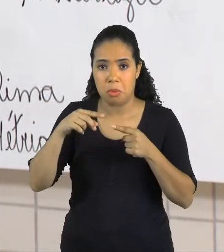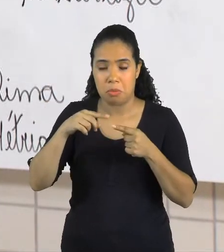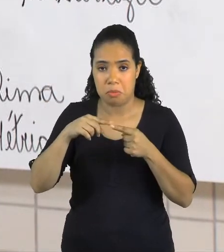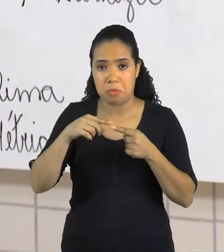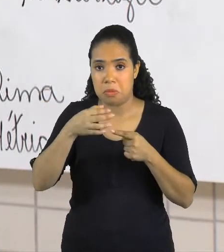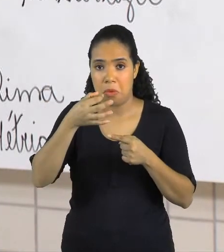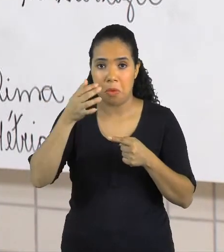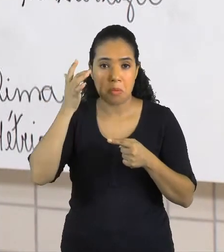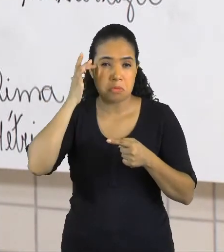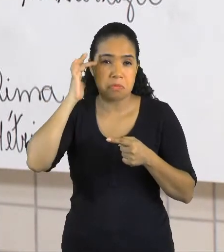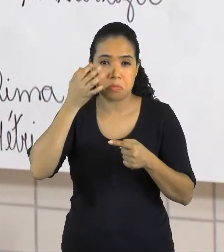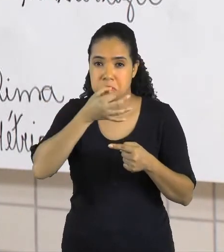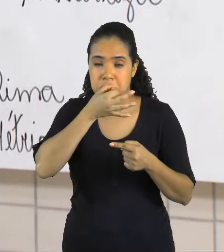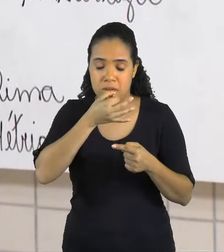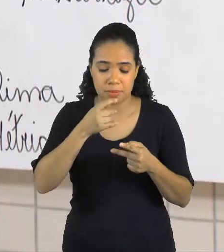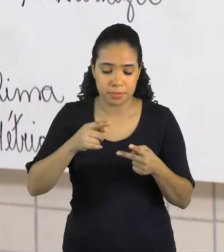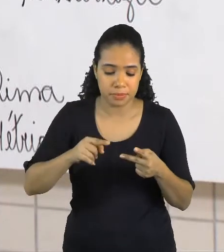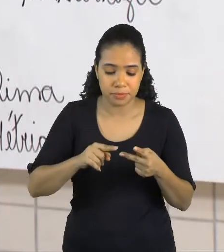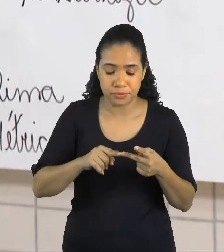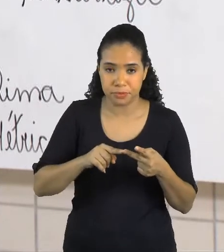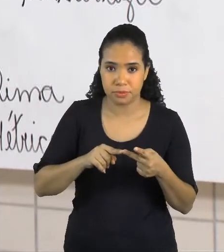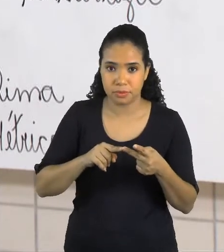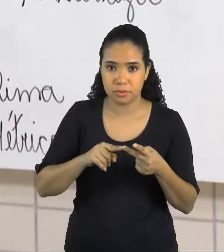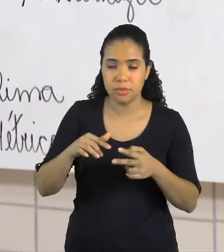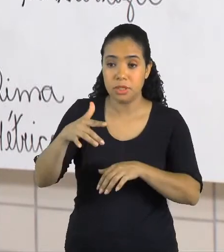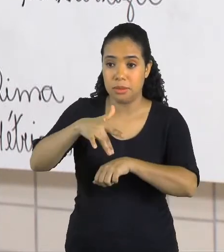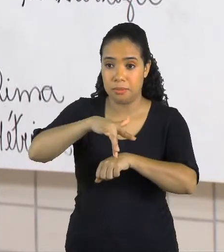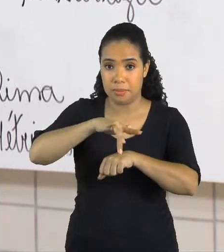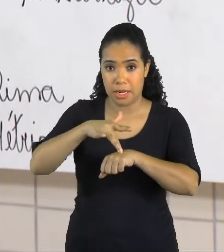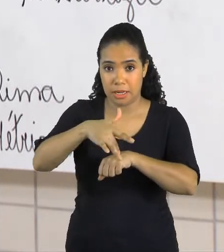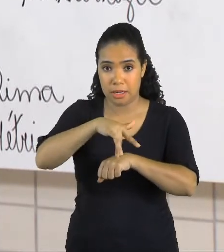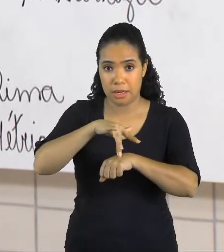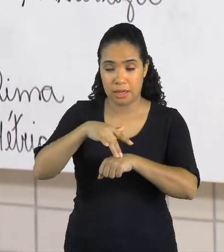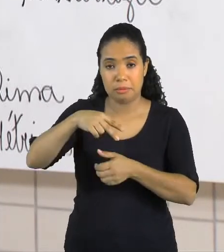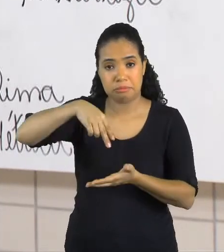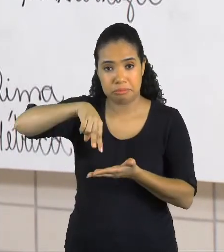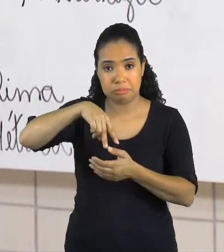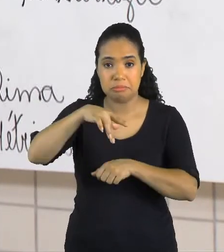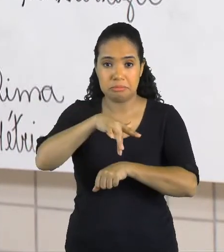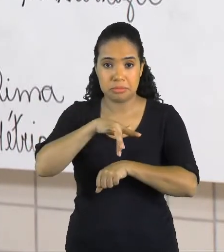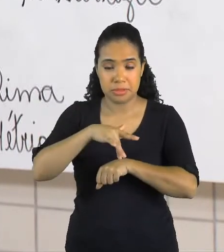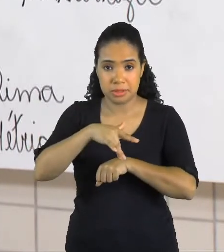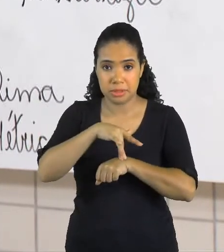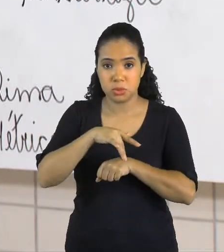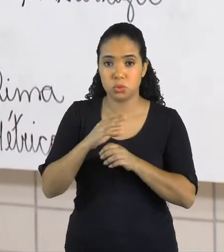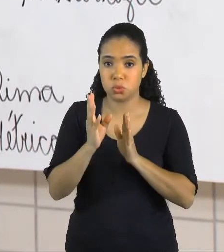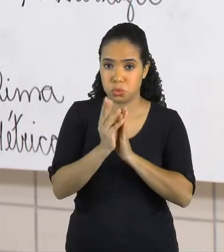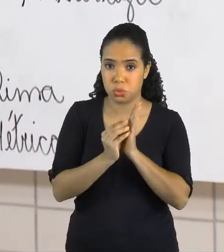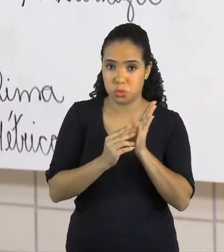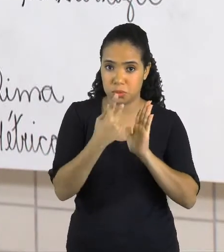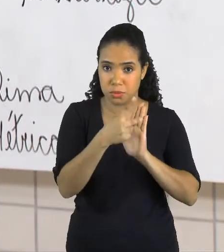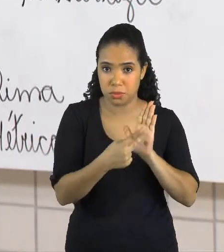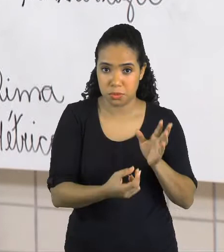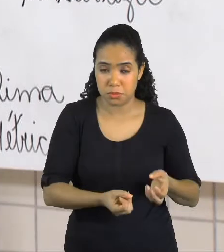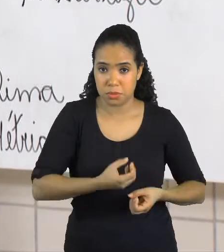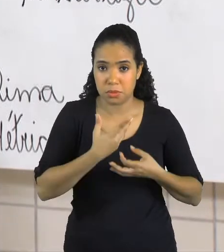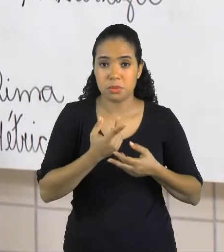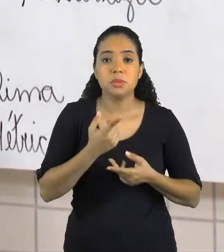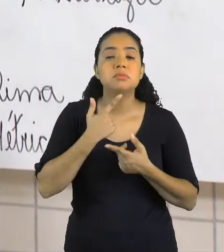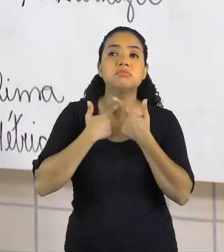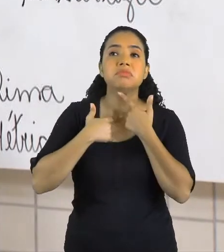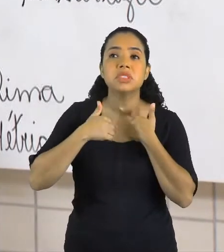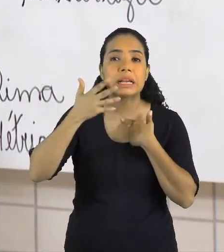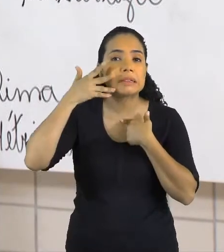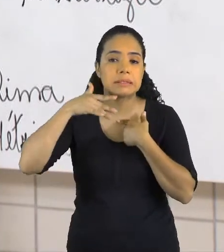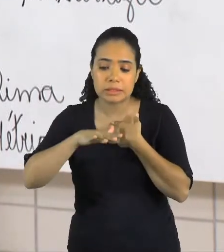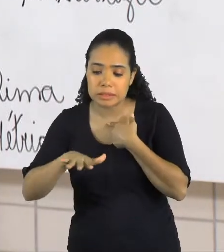A Bailarina, porque esse título já vai nos antecipar o conteúdo do poema, o desejo da menina de ser